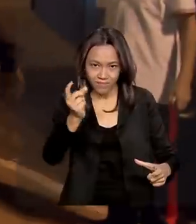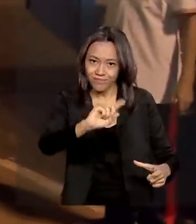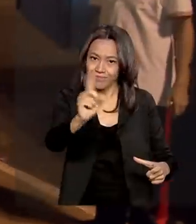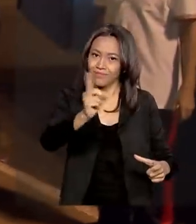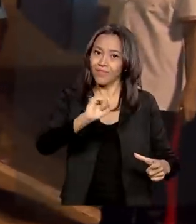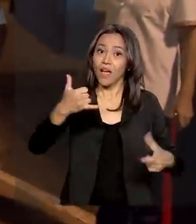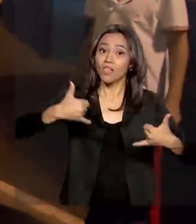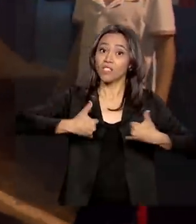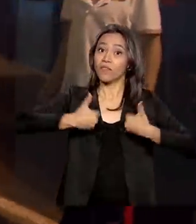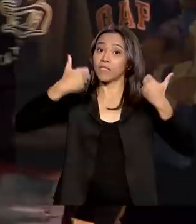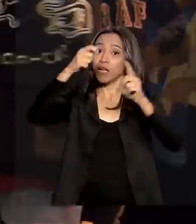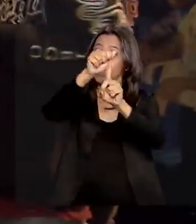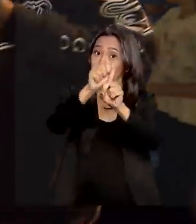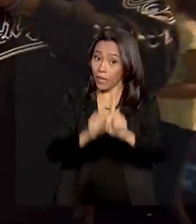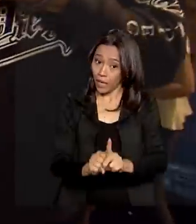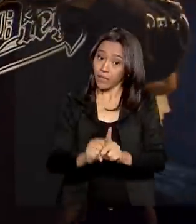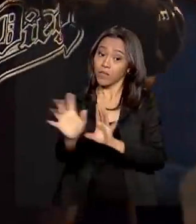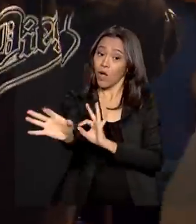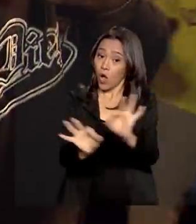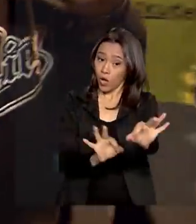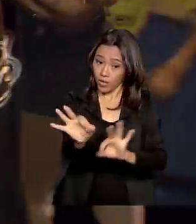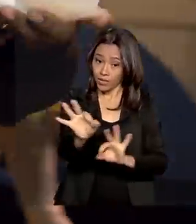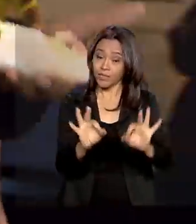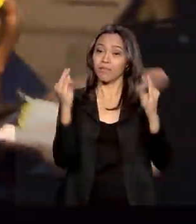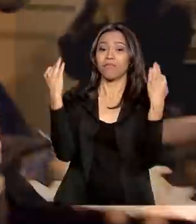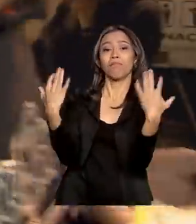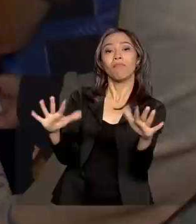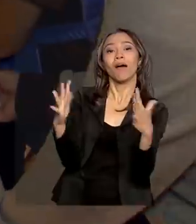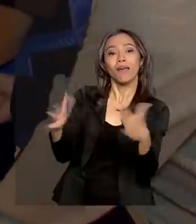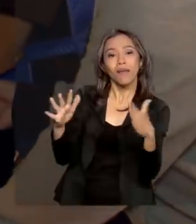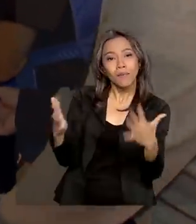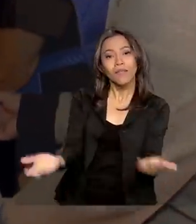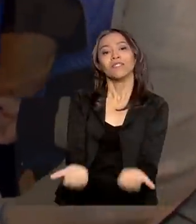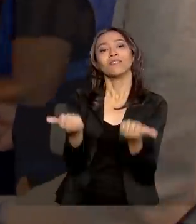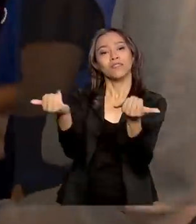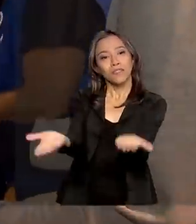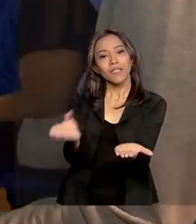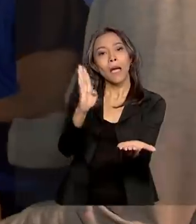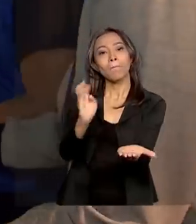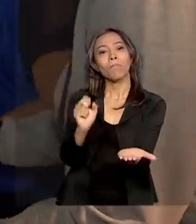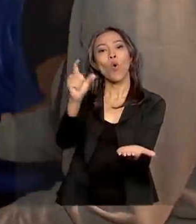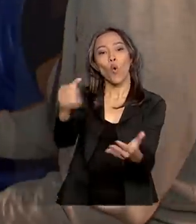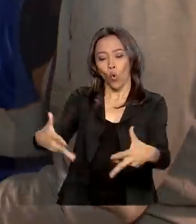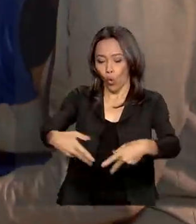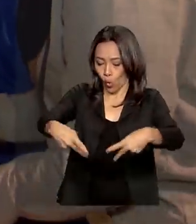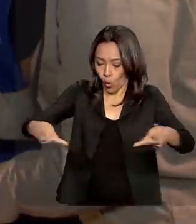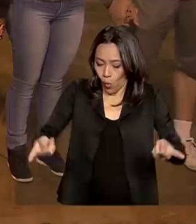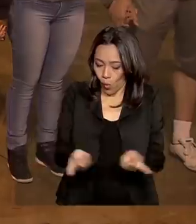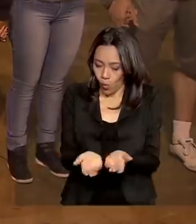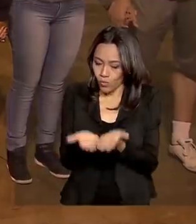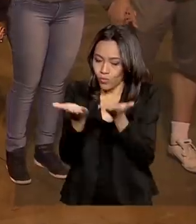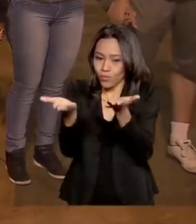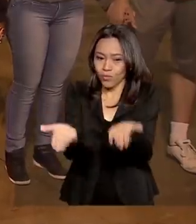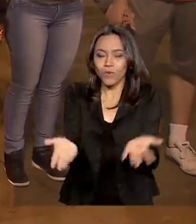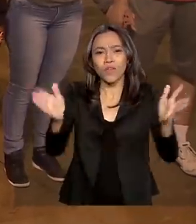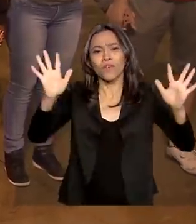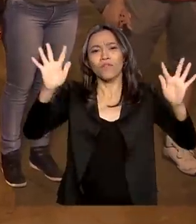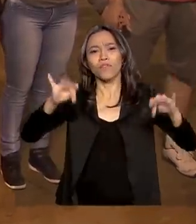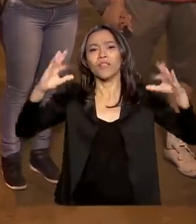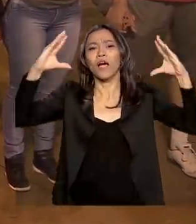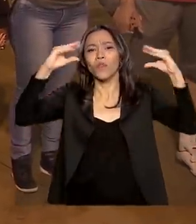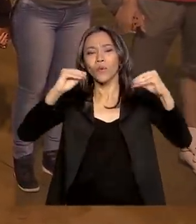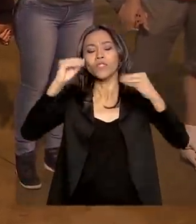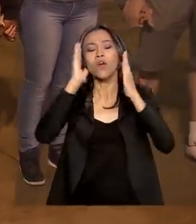Os aniversariantes do mês ainda ganham parabéns com direito a bolo. E a confraternização da noite termina com